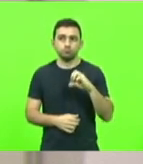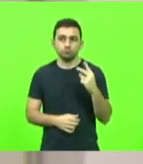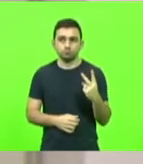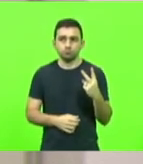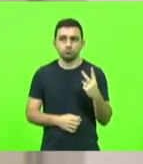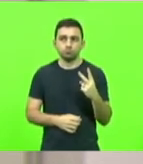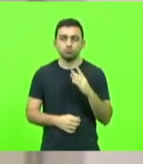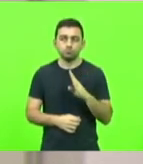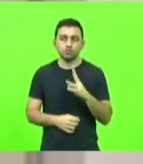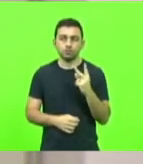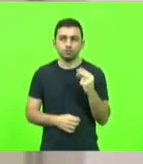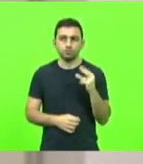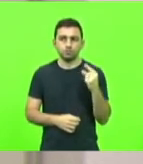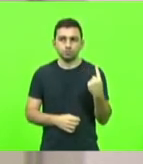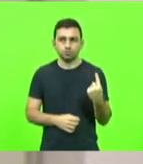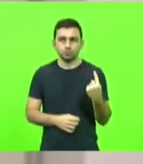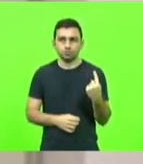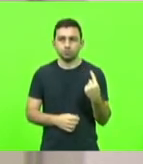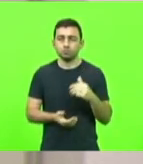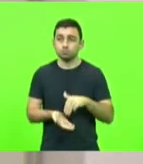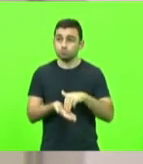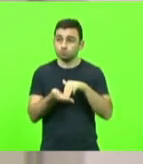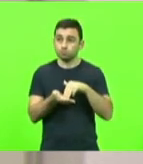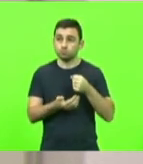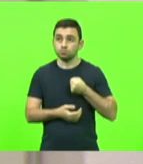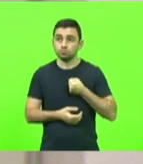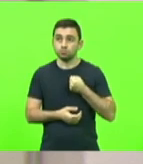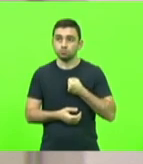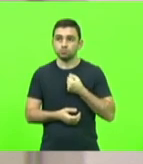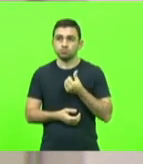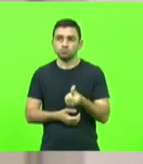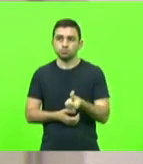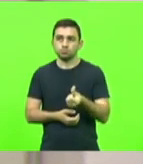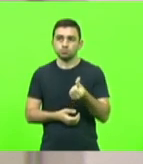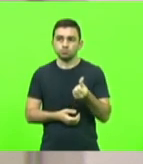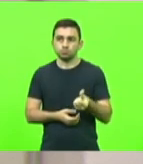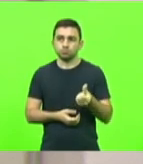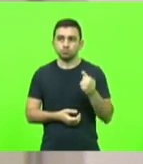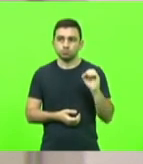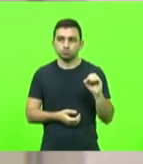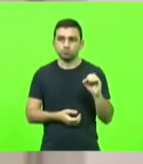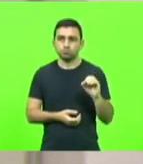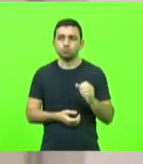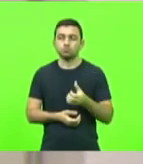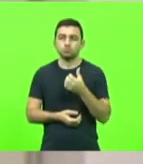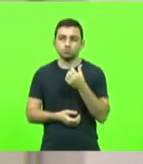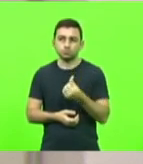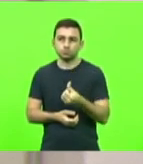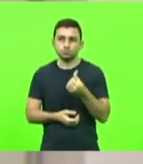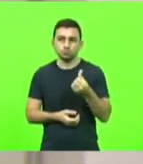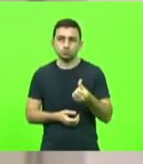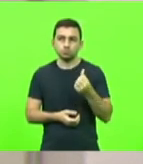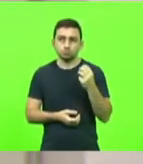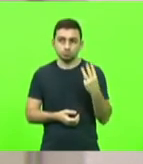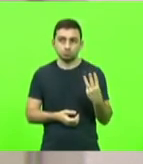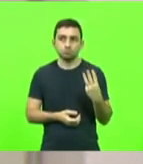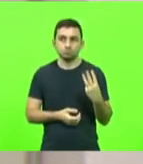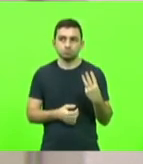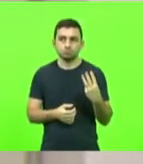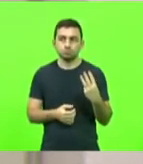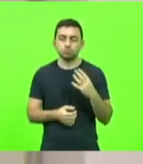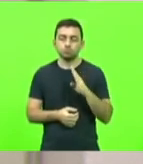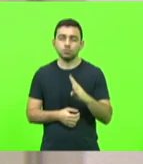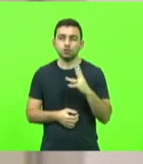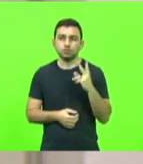barra 2021. As moções número 660 e 663, barra